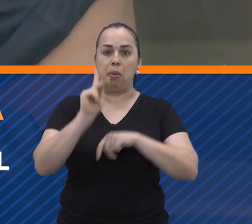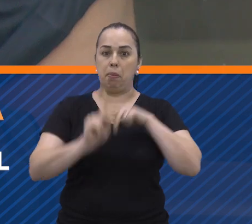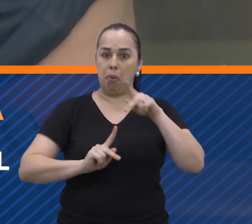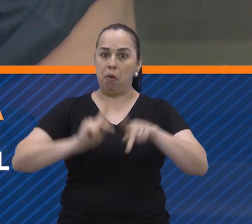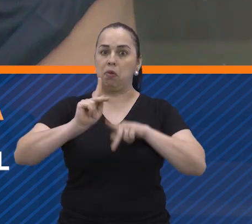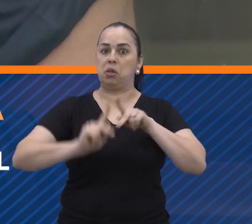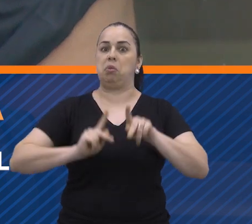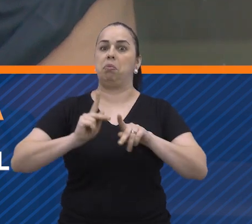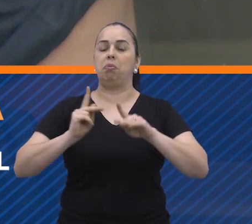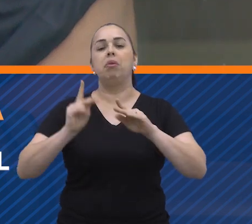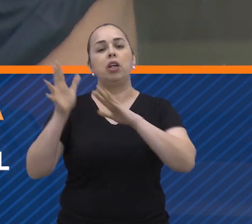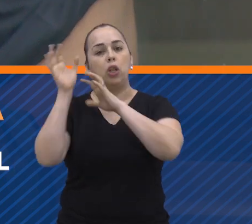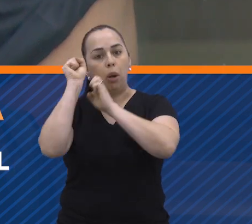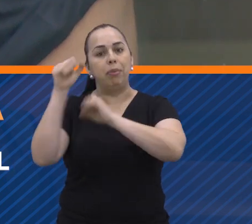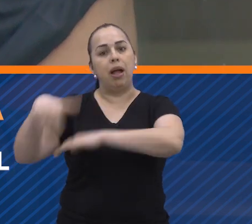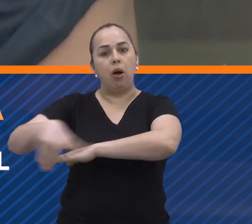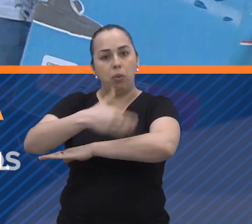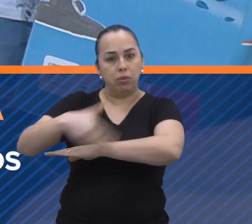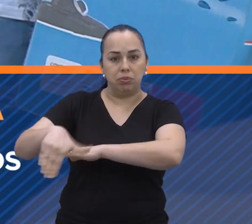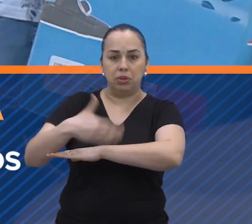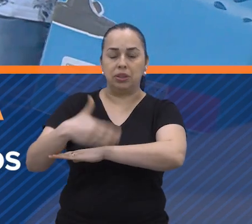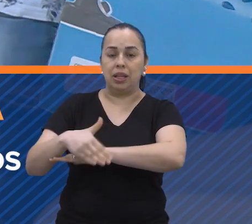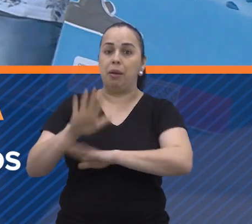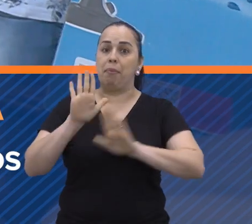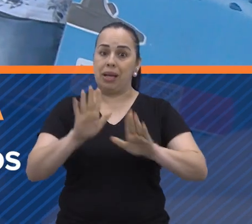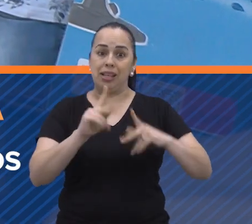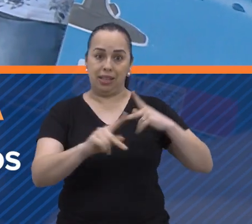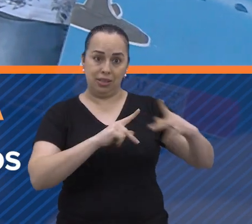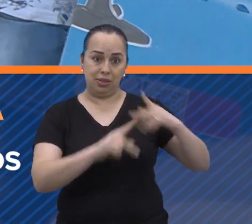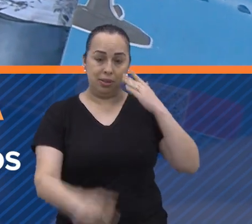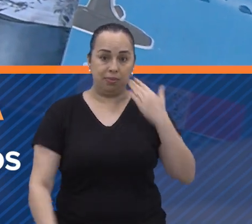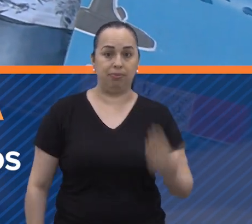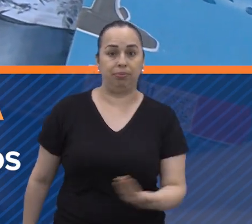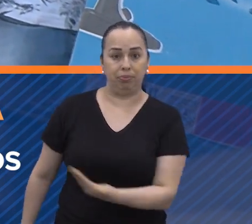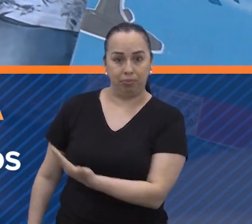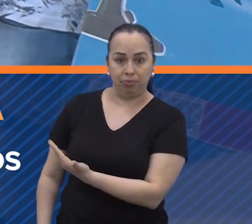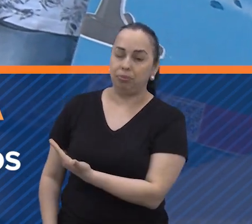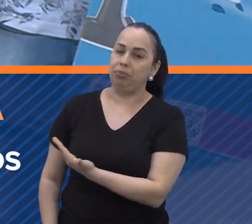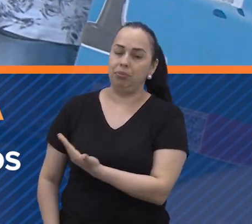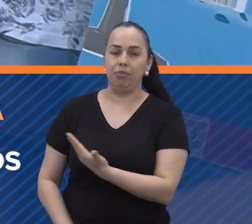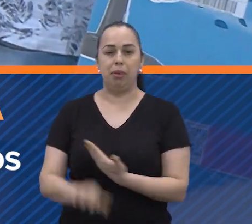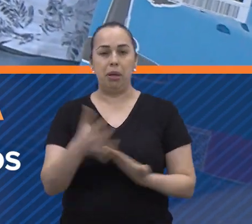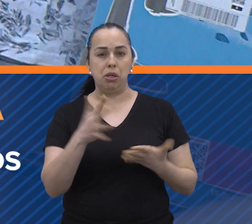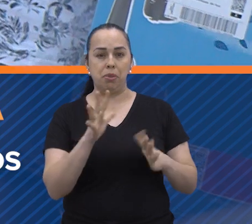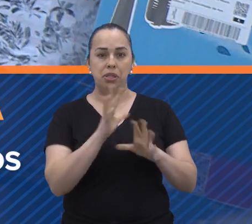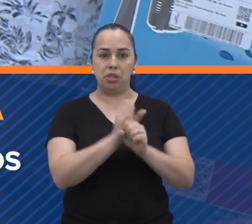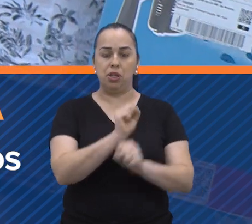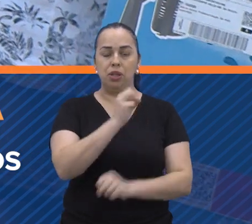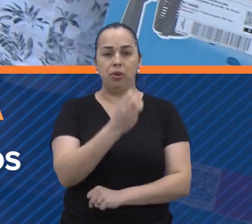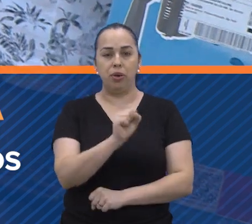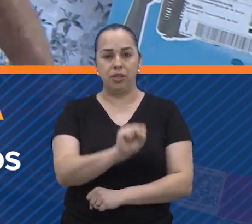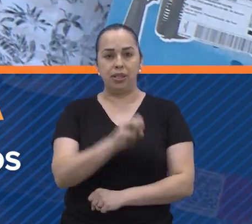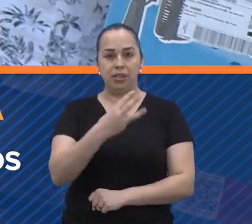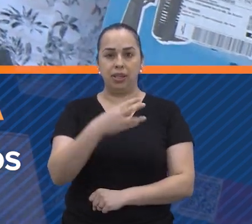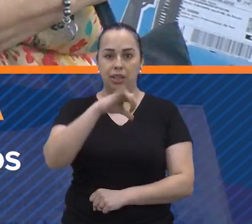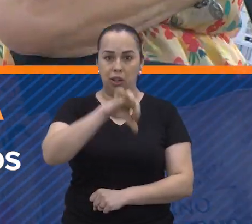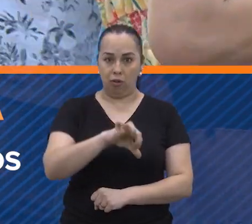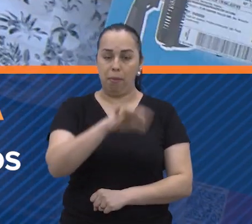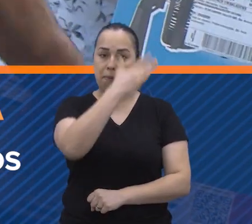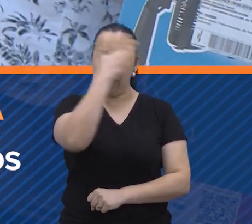população em situação de rua do país. Em São José dos Campos, foram registrados 839